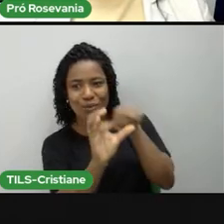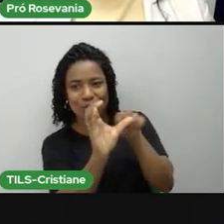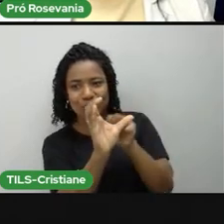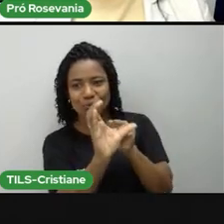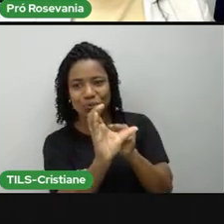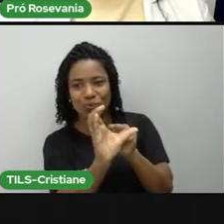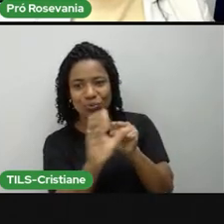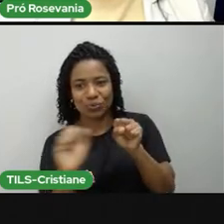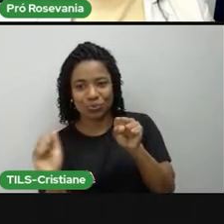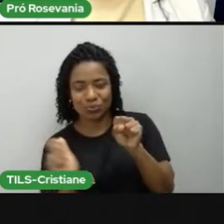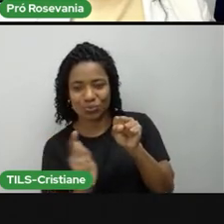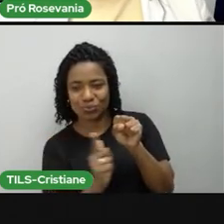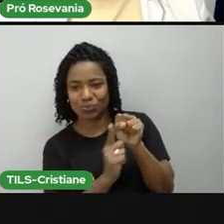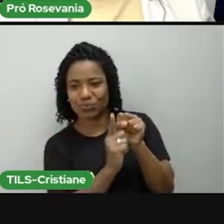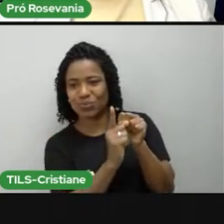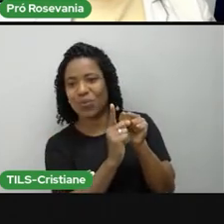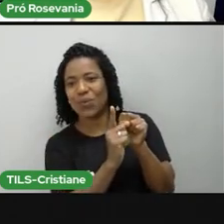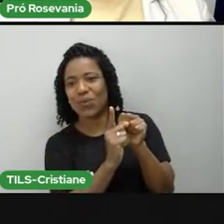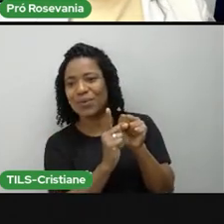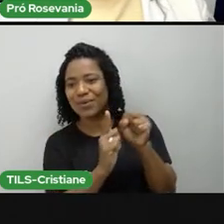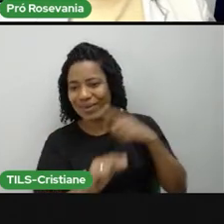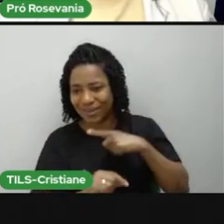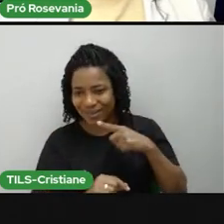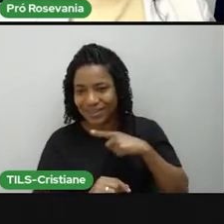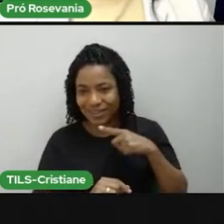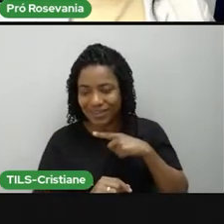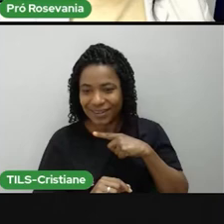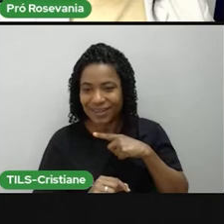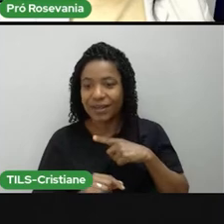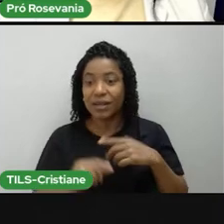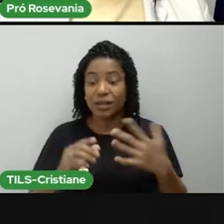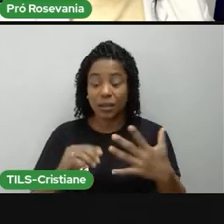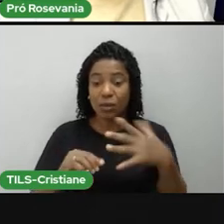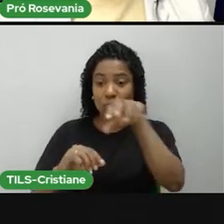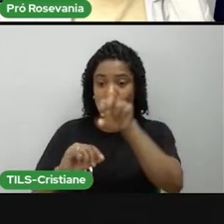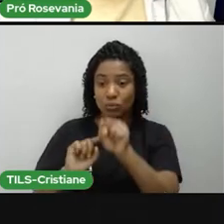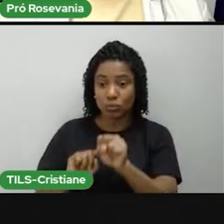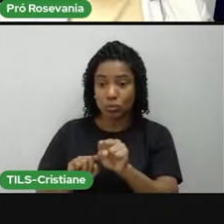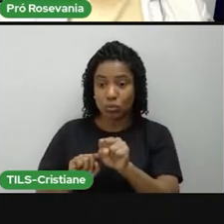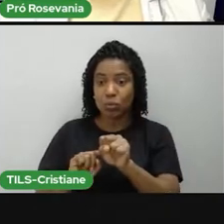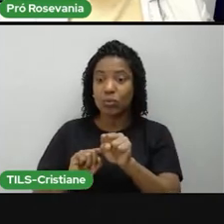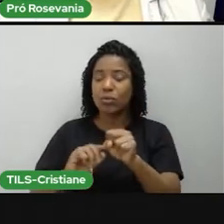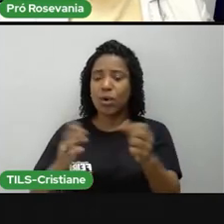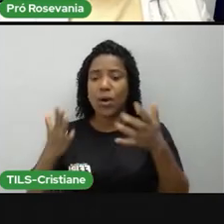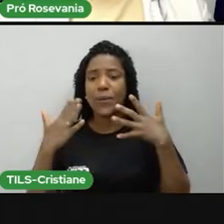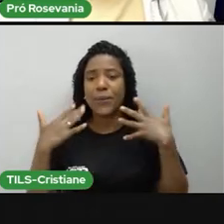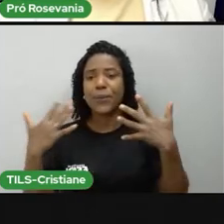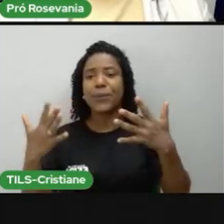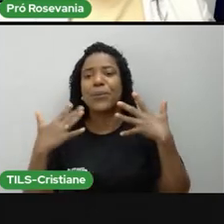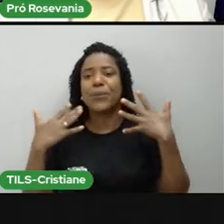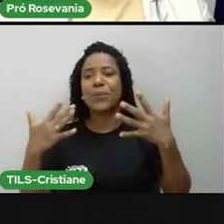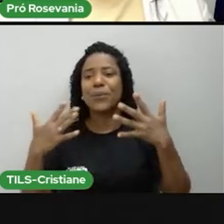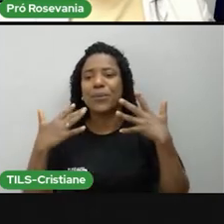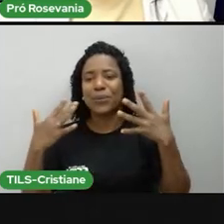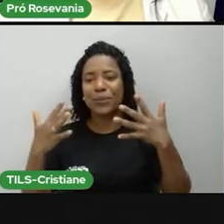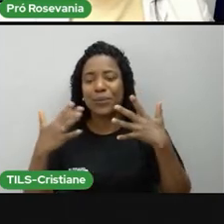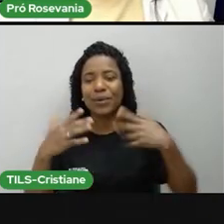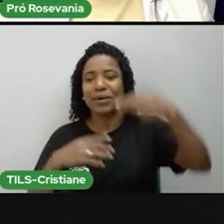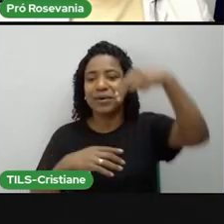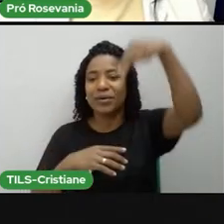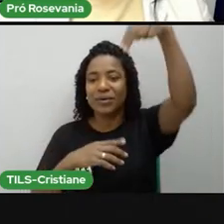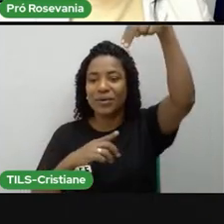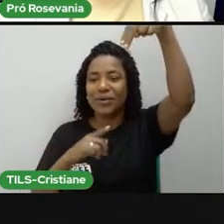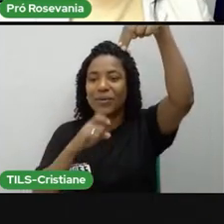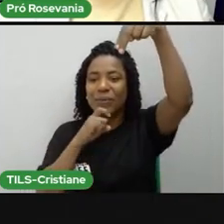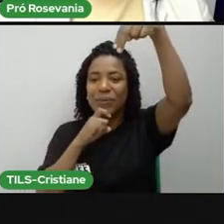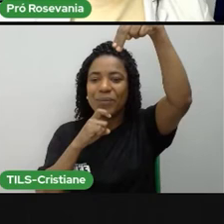período de verão no hemisfério sul, e agora o contrário, inverno no hemisfério norte. Esse período aqui,